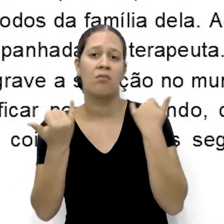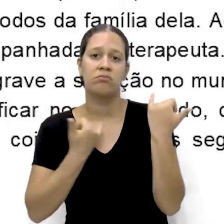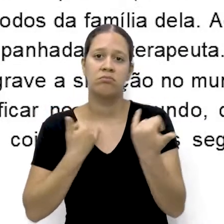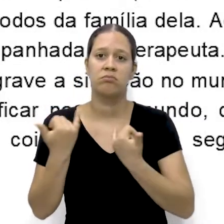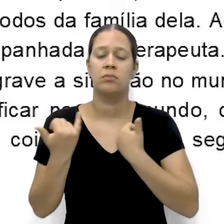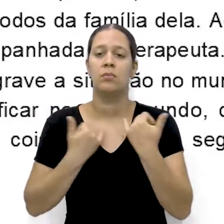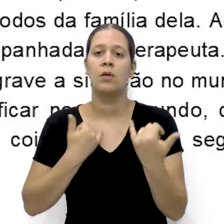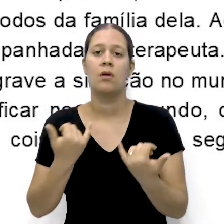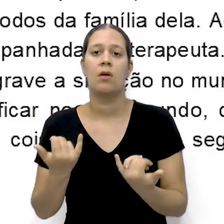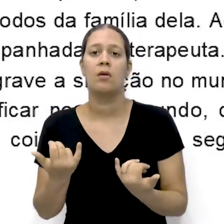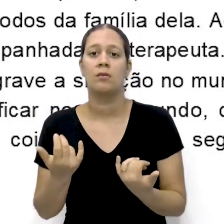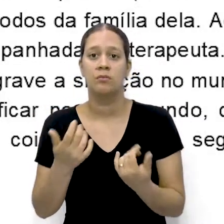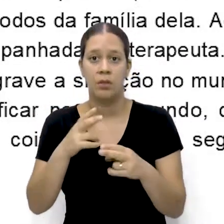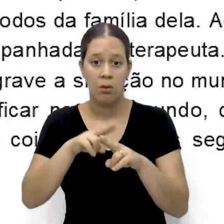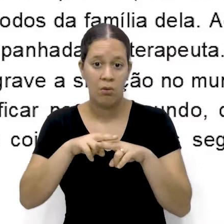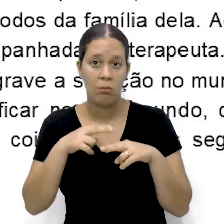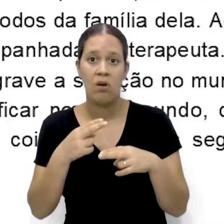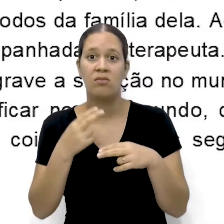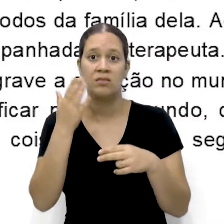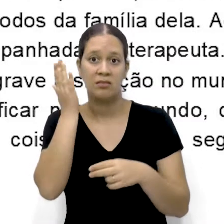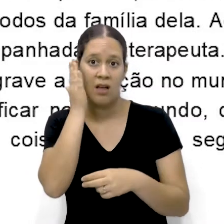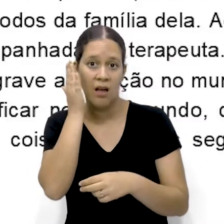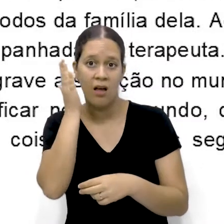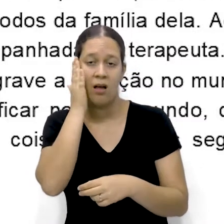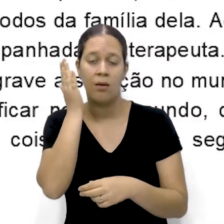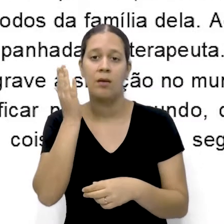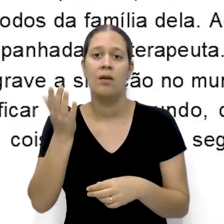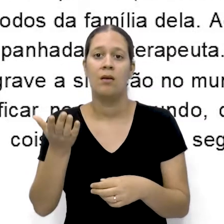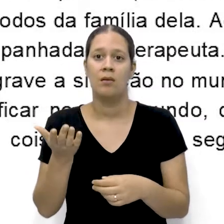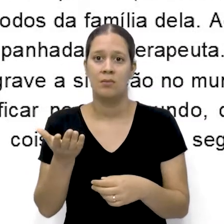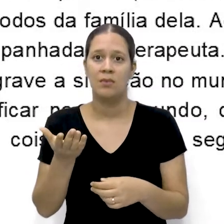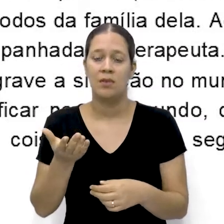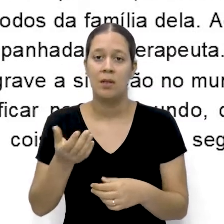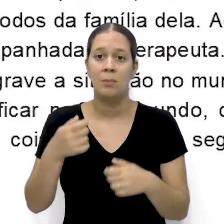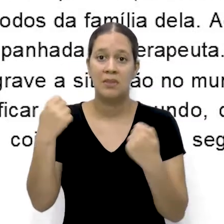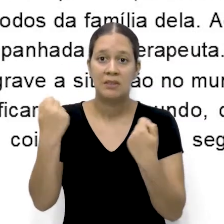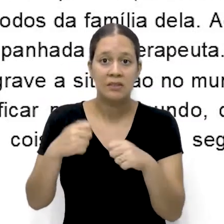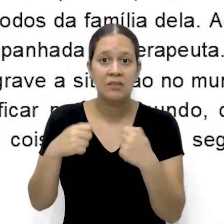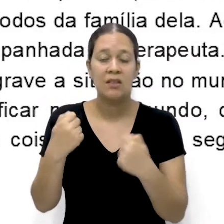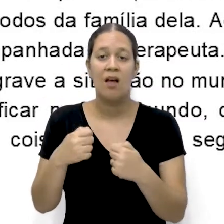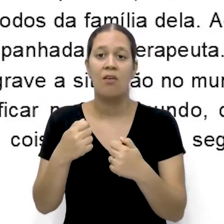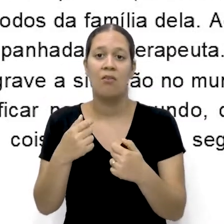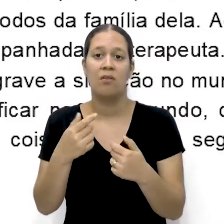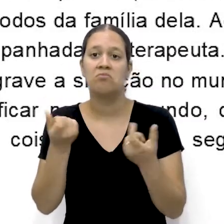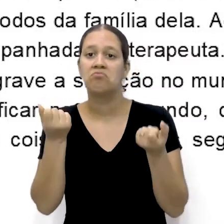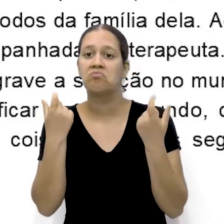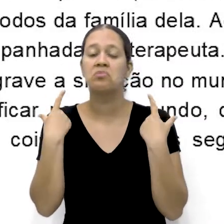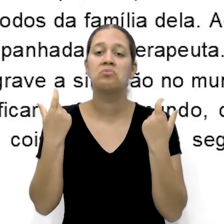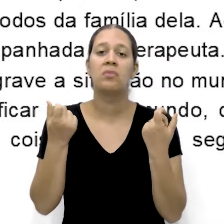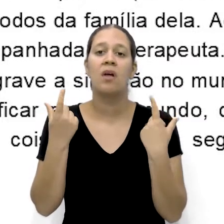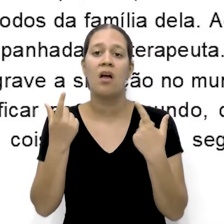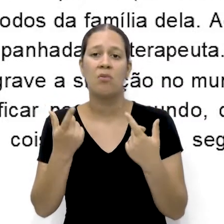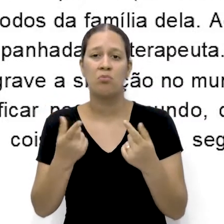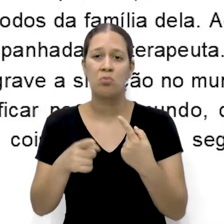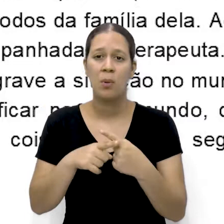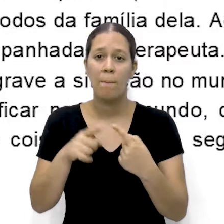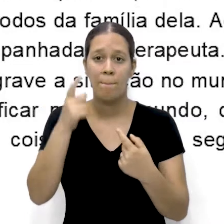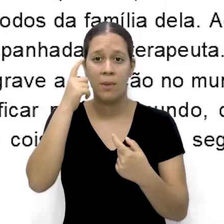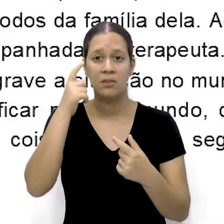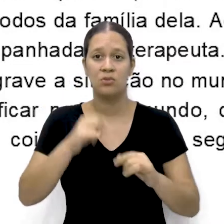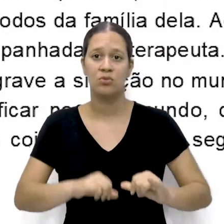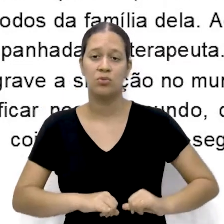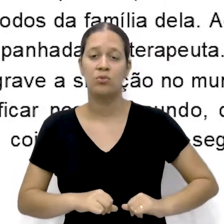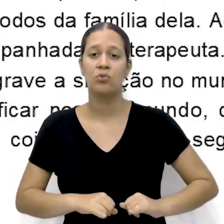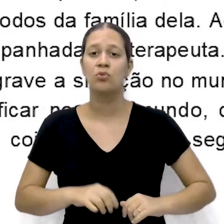embora soubesse que era grave a situação no mundo Eu fechava o tolo de por medo e para não confer Só queria